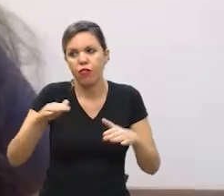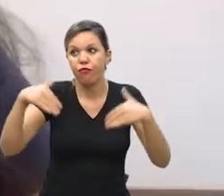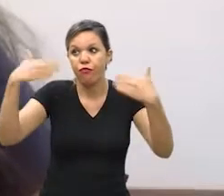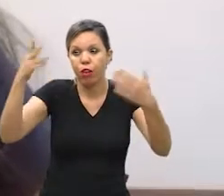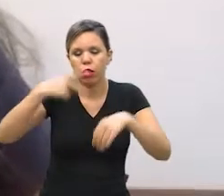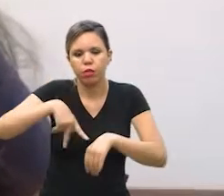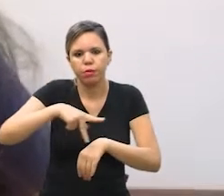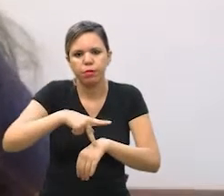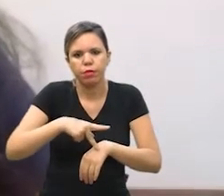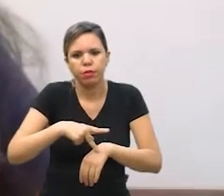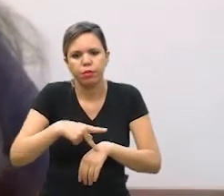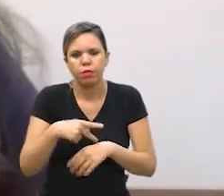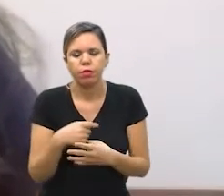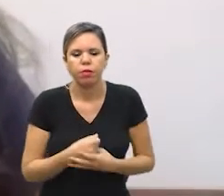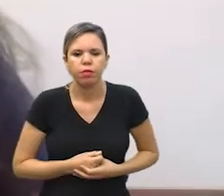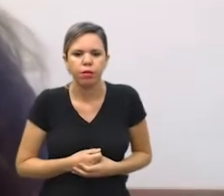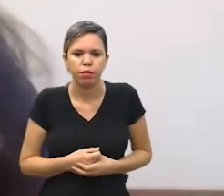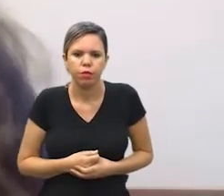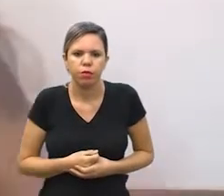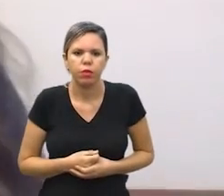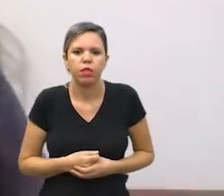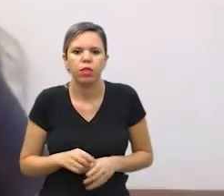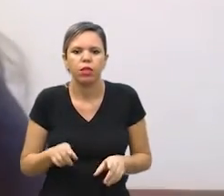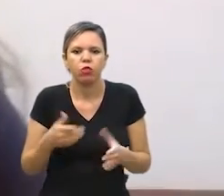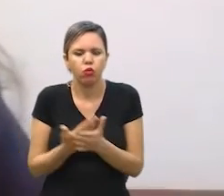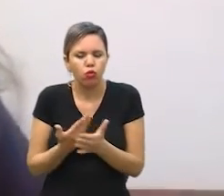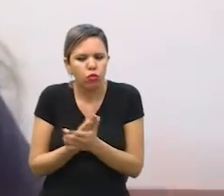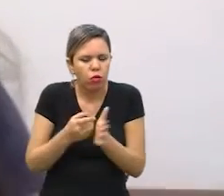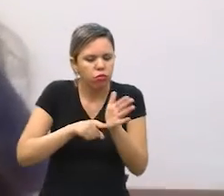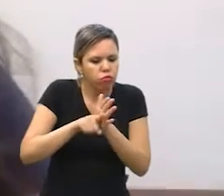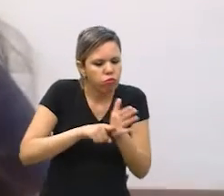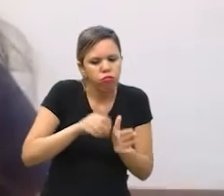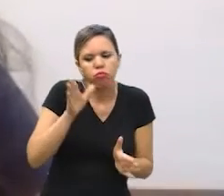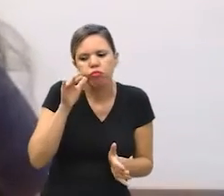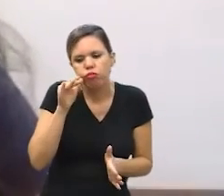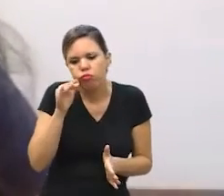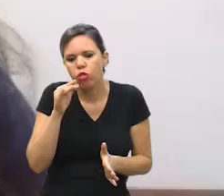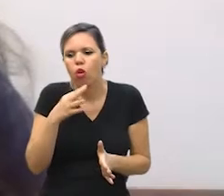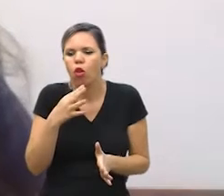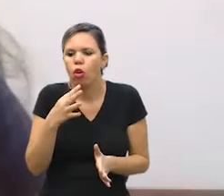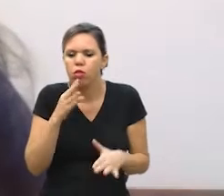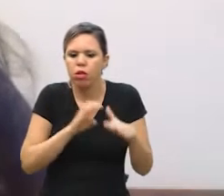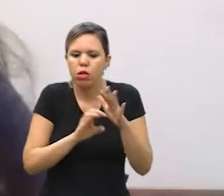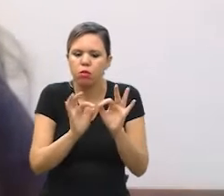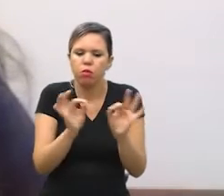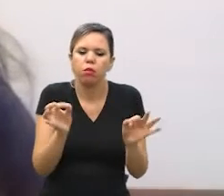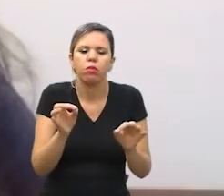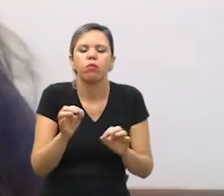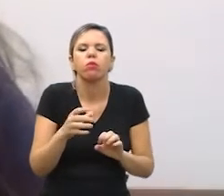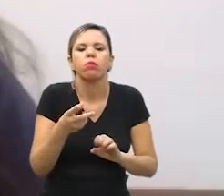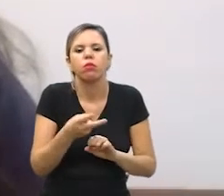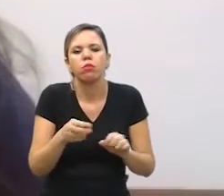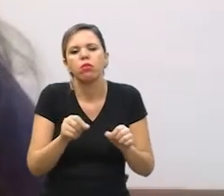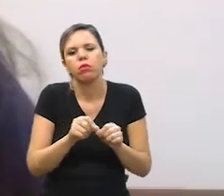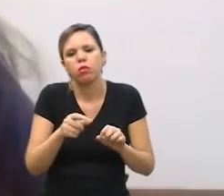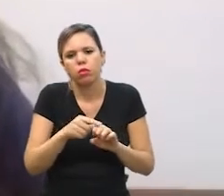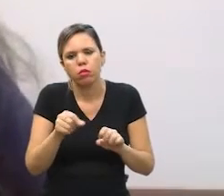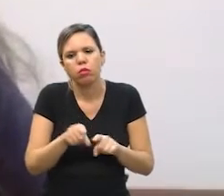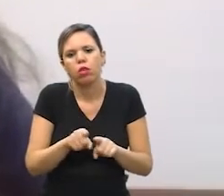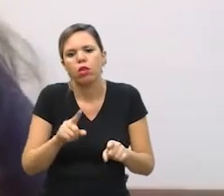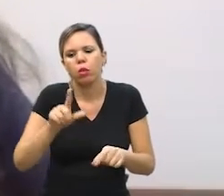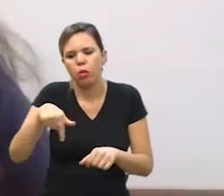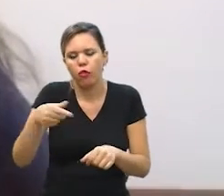país de maneira informal estudando investigando conhecendo startups e quando eu voltei eu fiz a pós